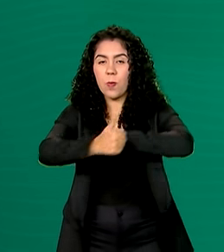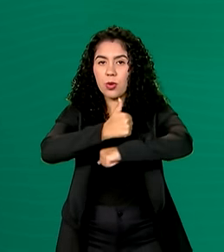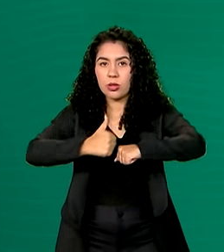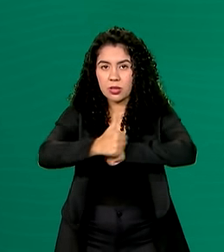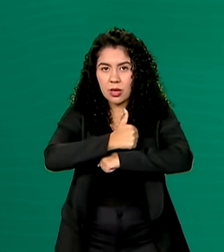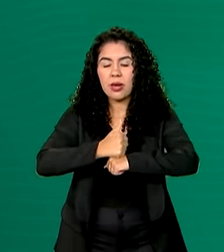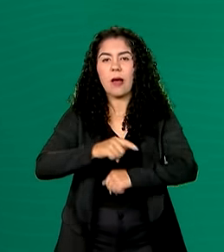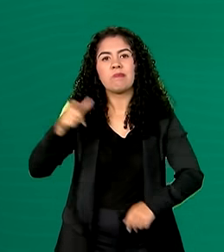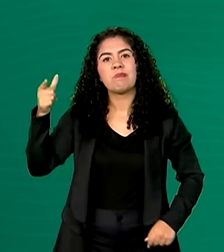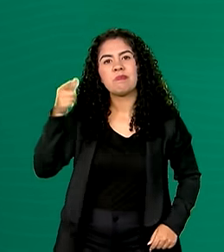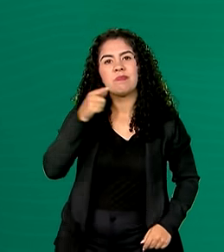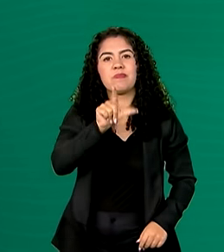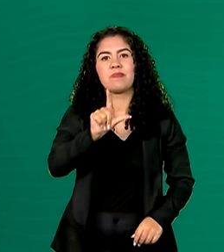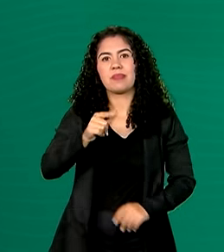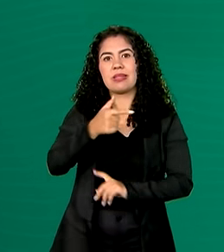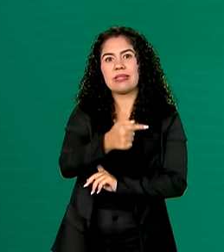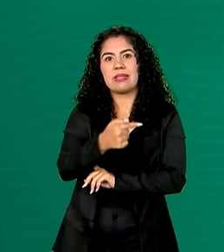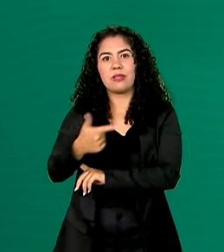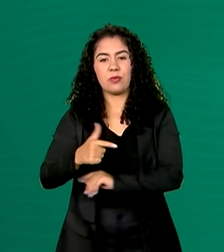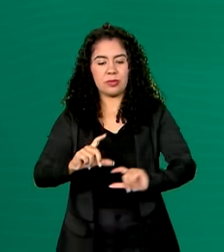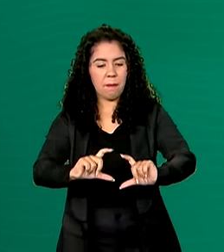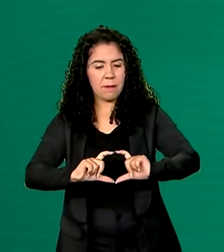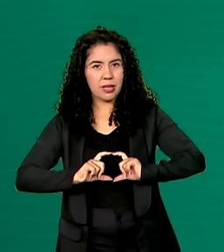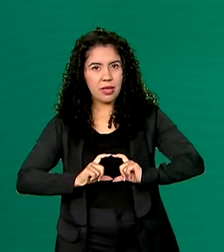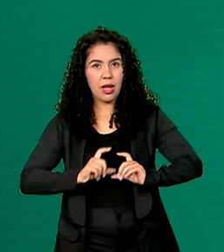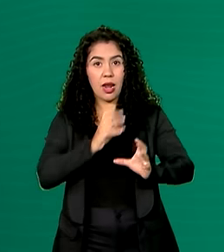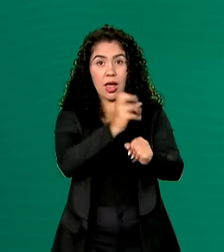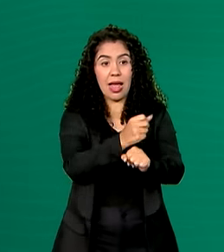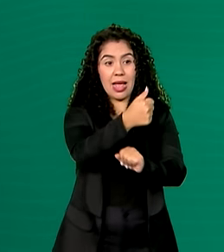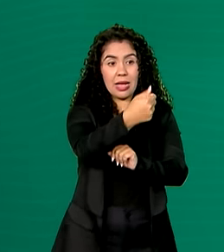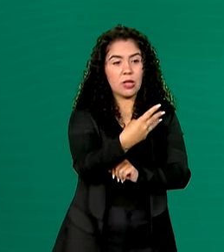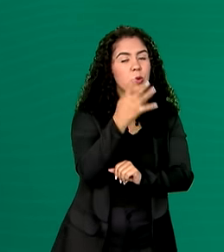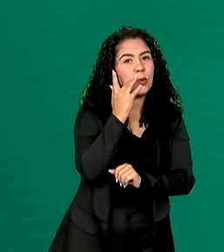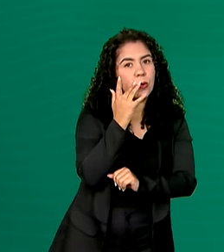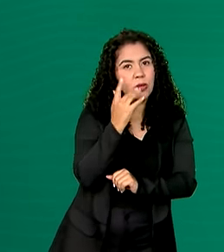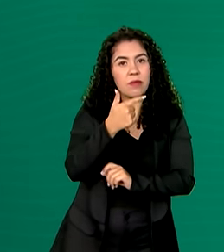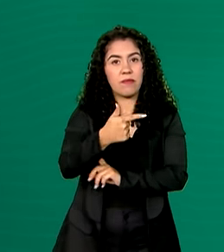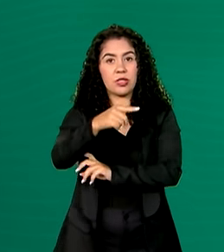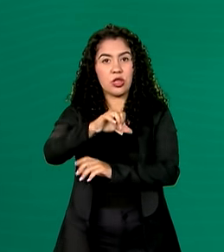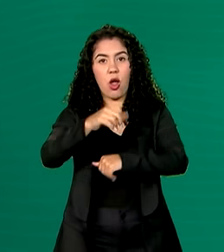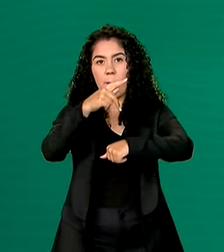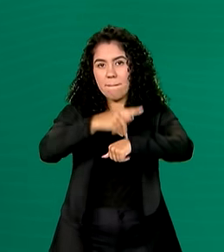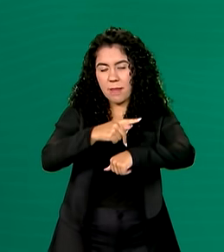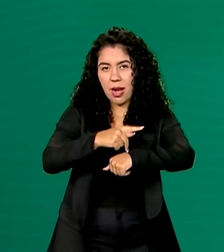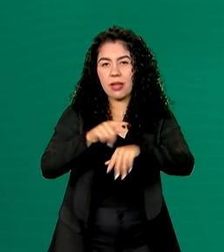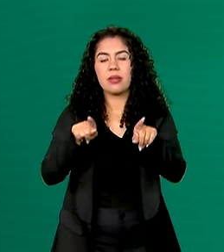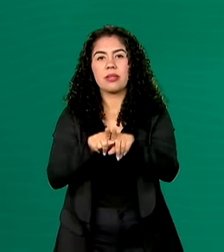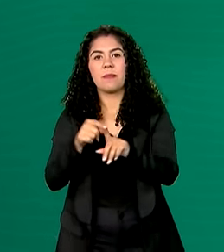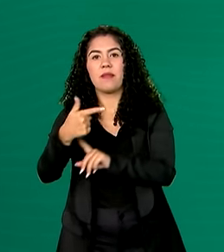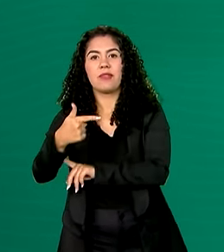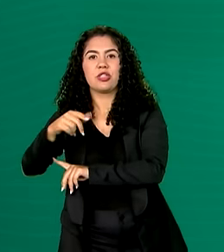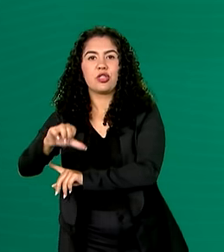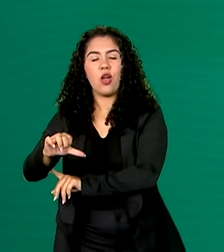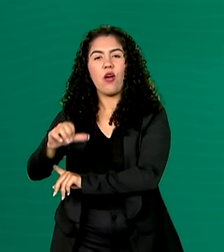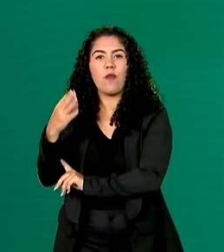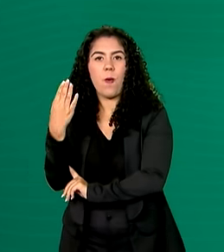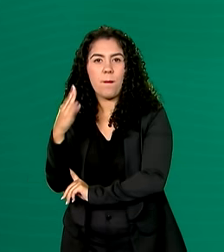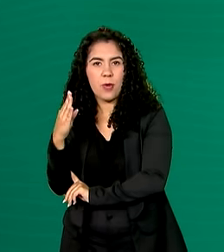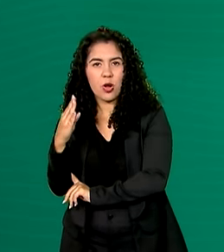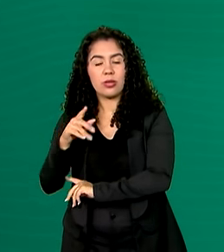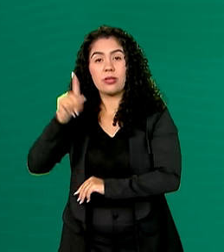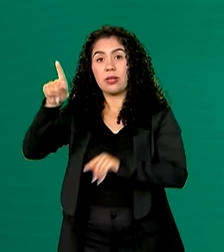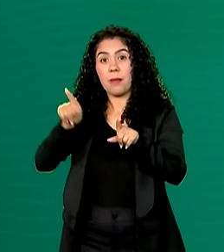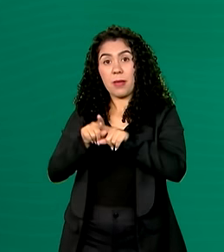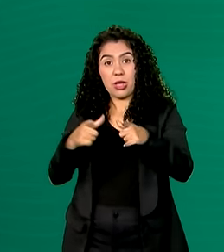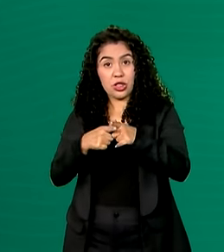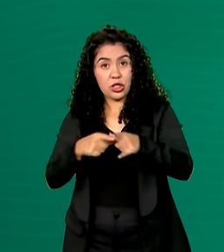recorde de 72 medalhas, sendo 14 ouros, 29 pratas e 29 bronzes. Já em Tóquio,